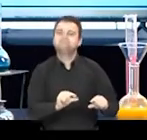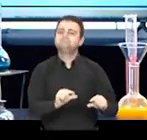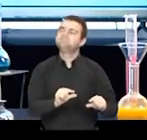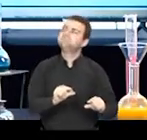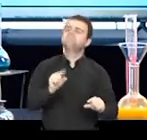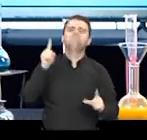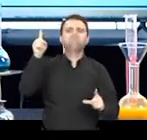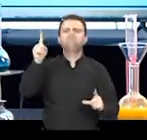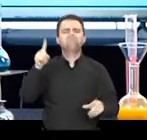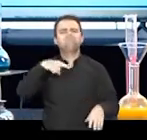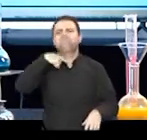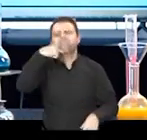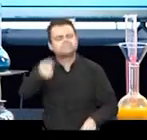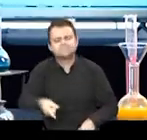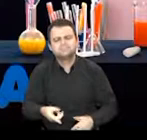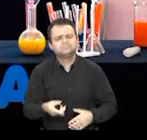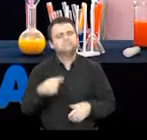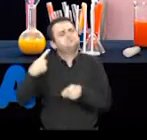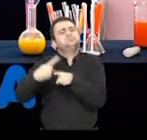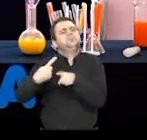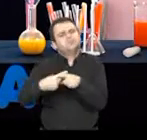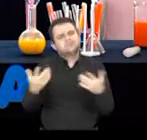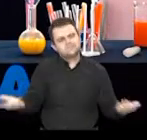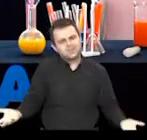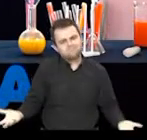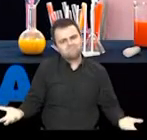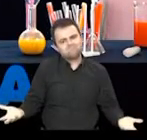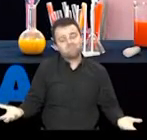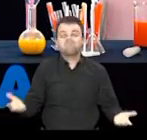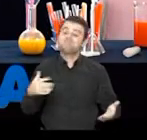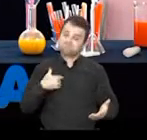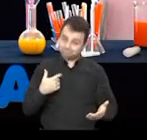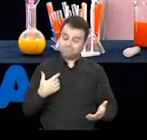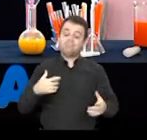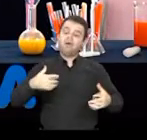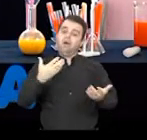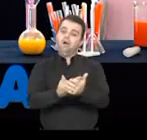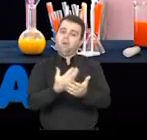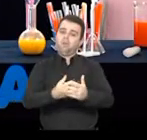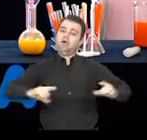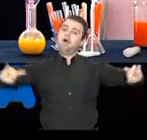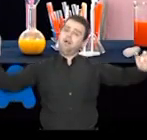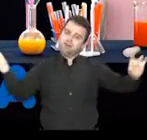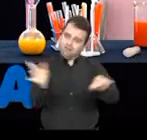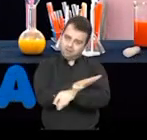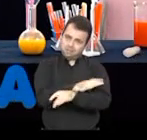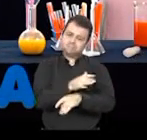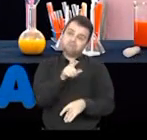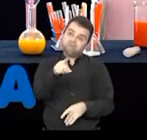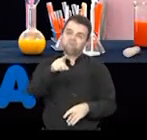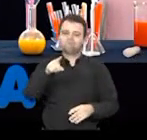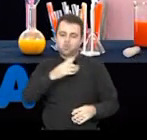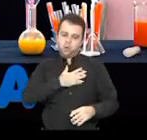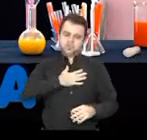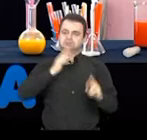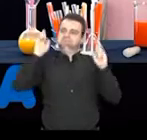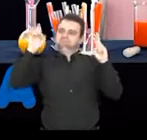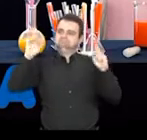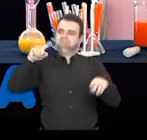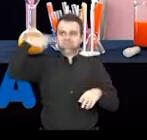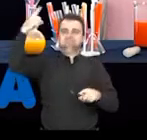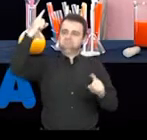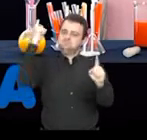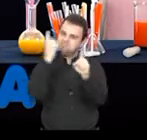de que essa meta não foi cumprida? Bom, pessoal, terminamos a nossa aula por aqui. Espero que vocês tenham gostado.